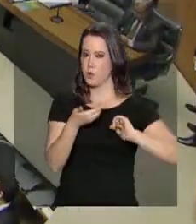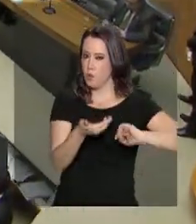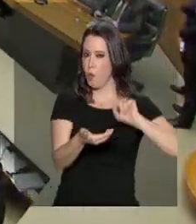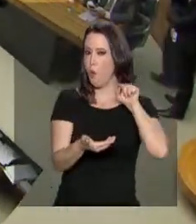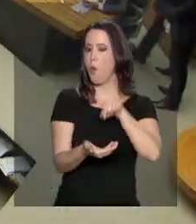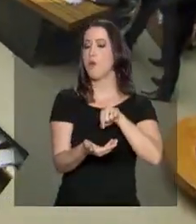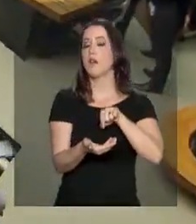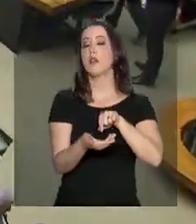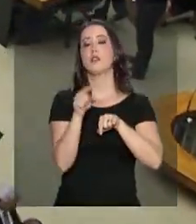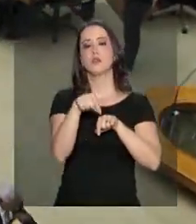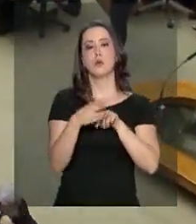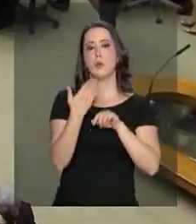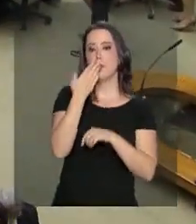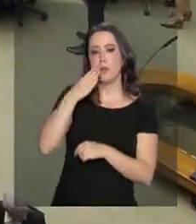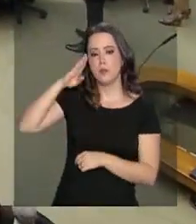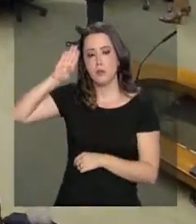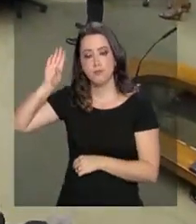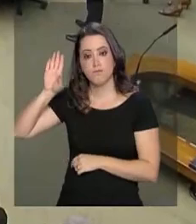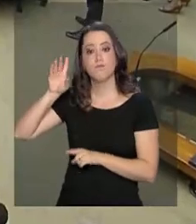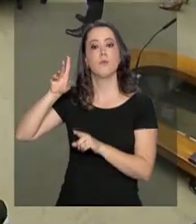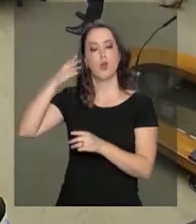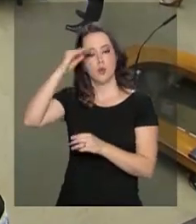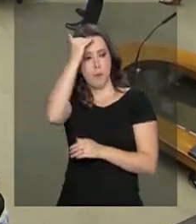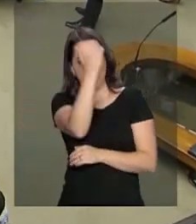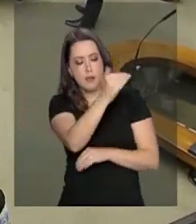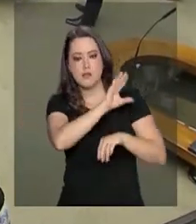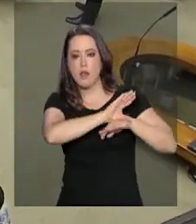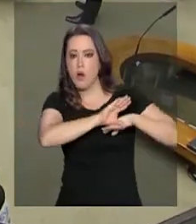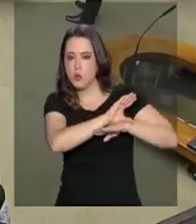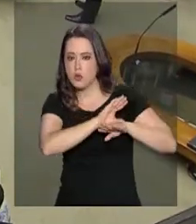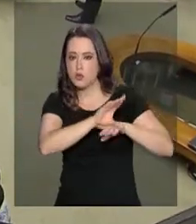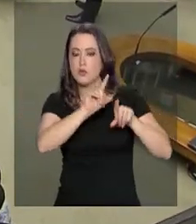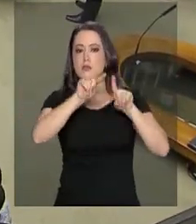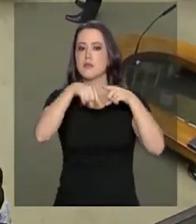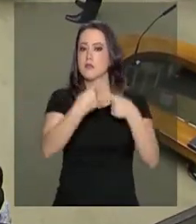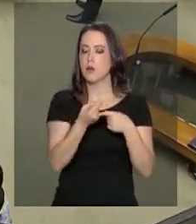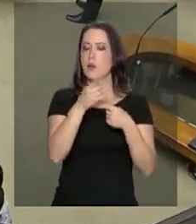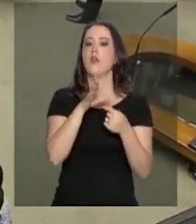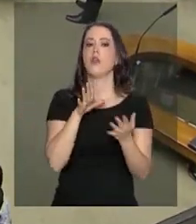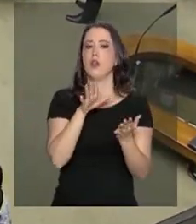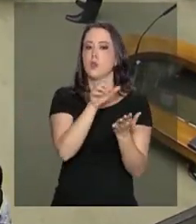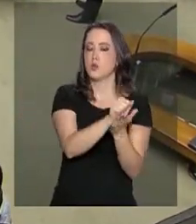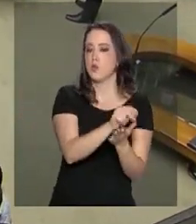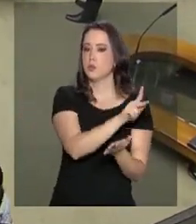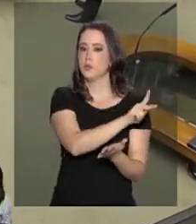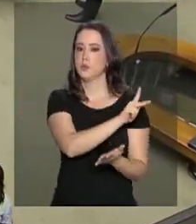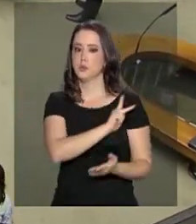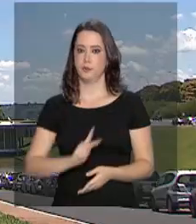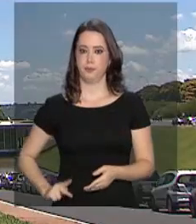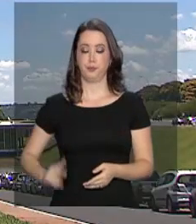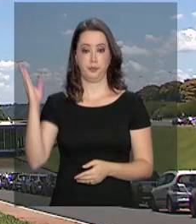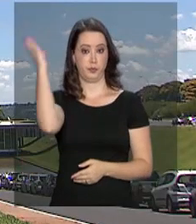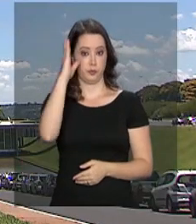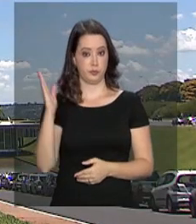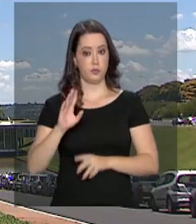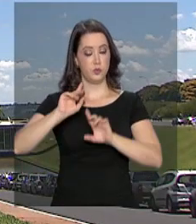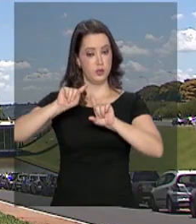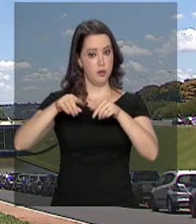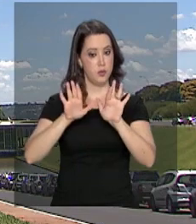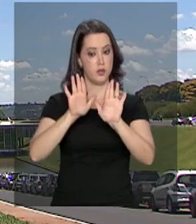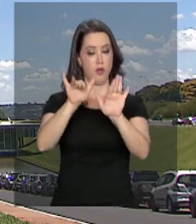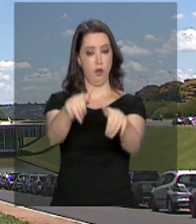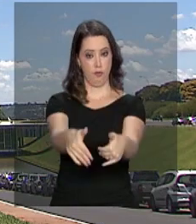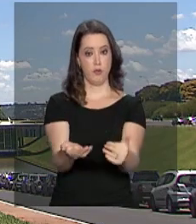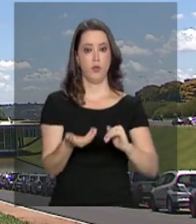compromisso de cumprir a Constituição e tomará oficialmente posse no cargo de presidente da República. Terminada a cerimônia no